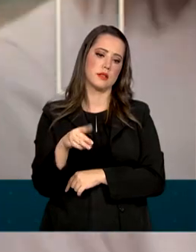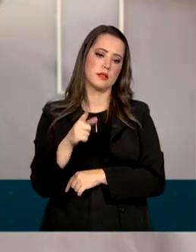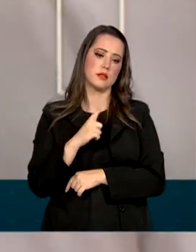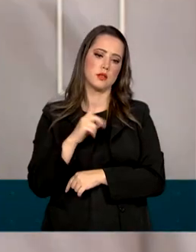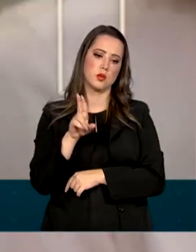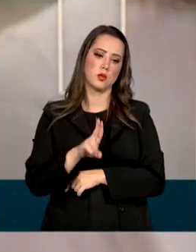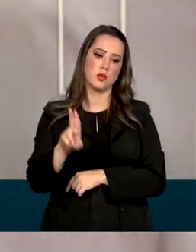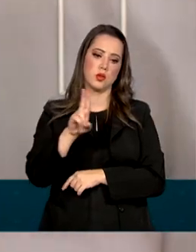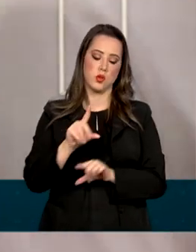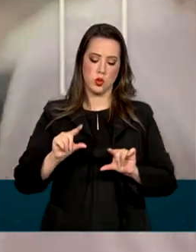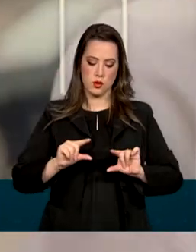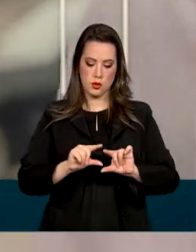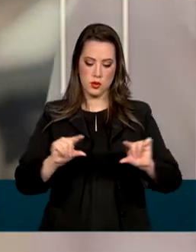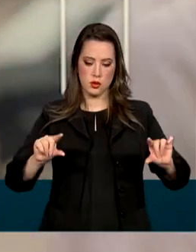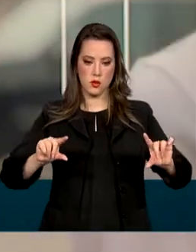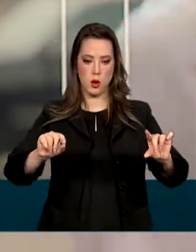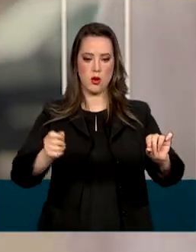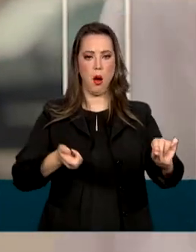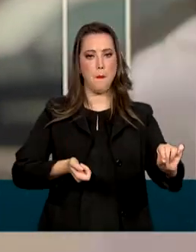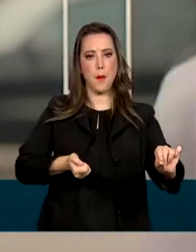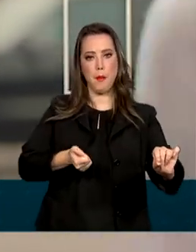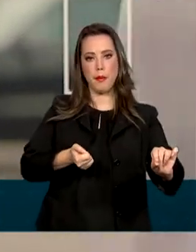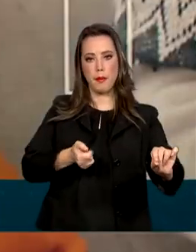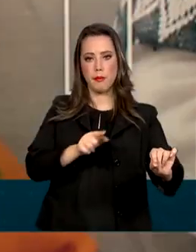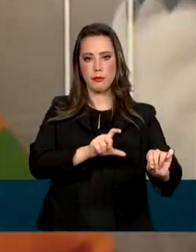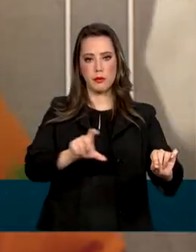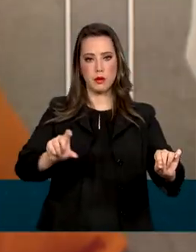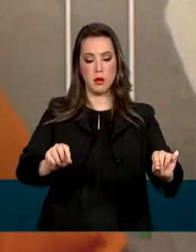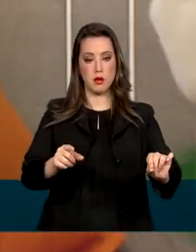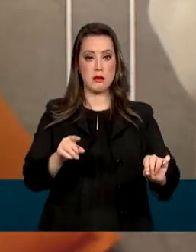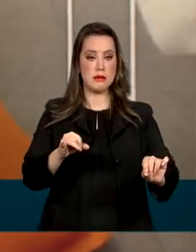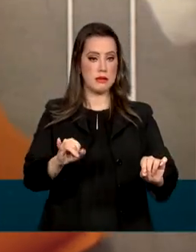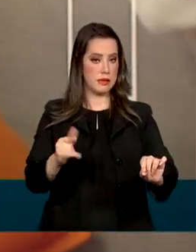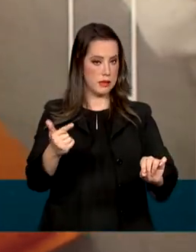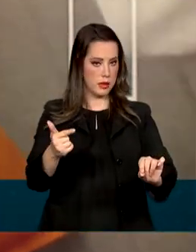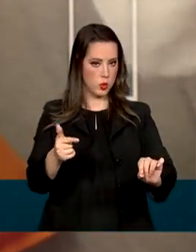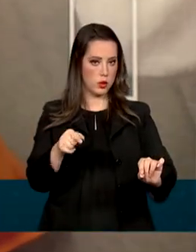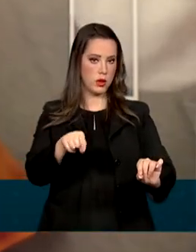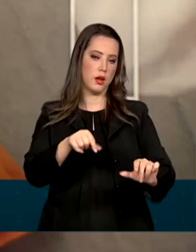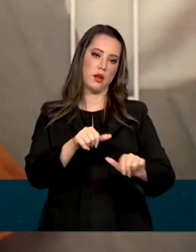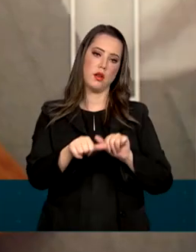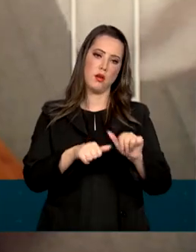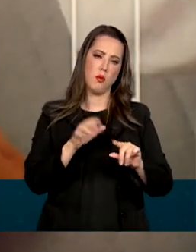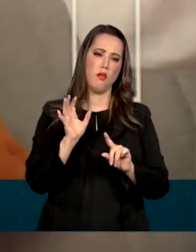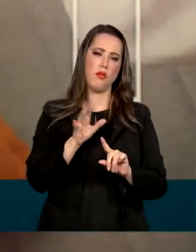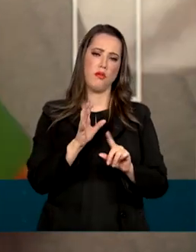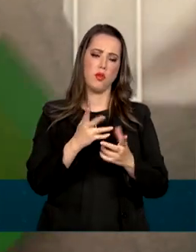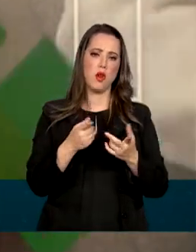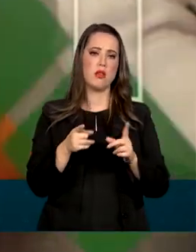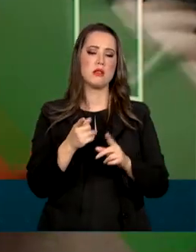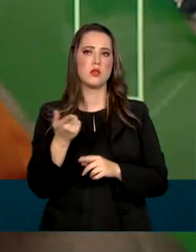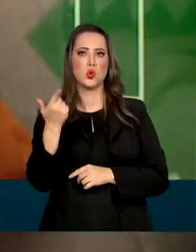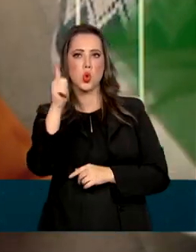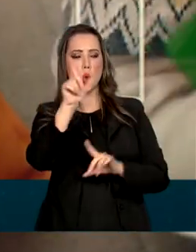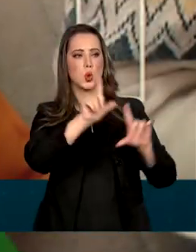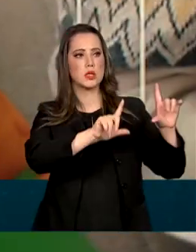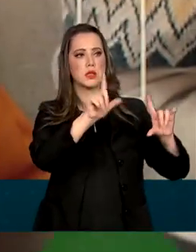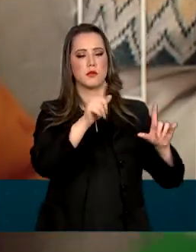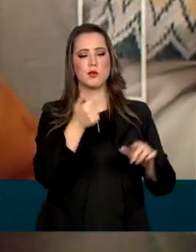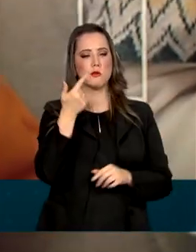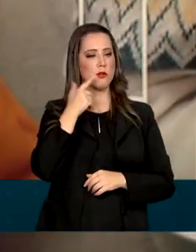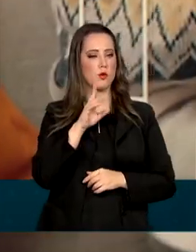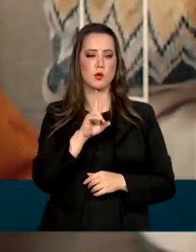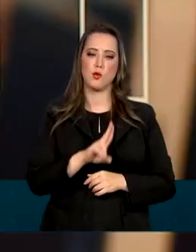o seu receptor de sinal interno. Se ela não migrar, ela vai sofrer interferência e não vai funcionar.